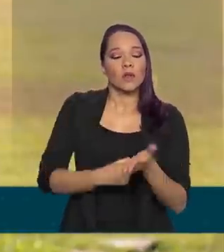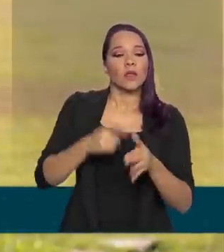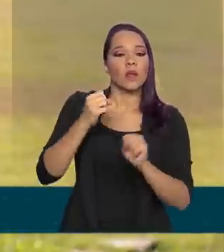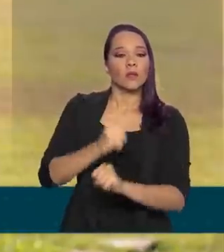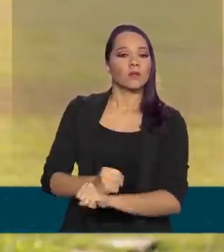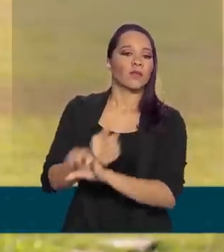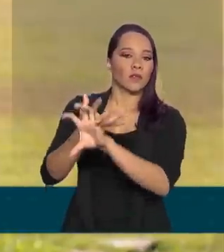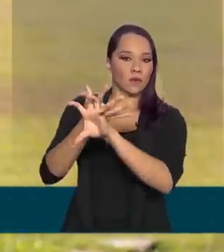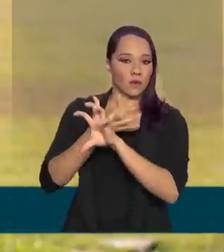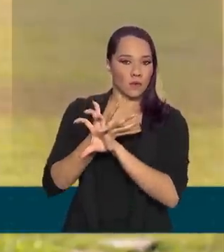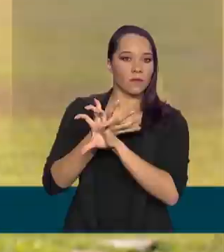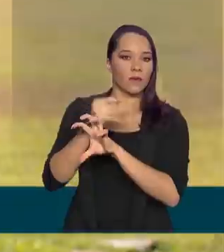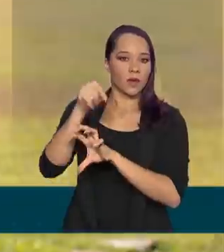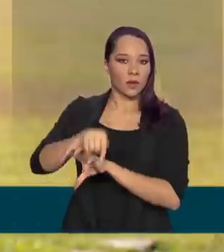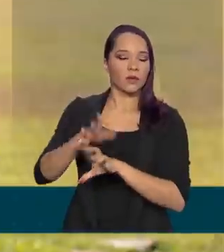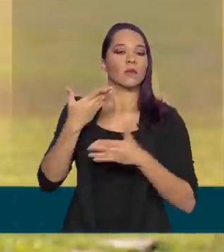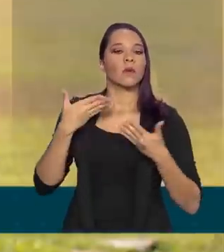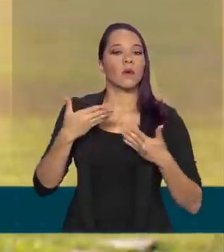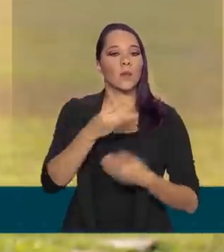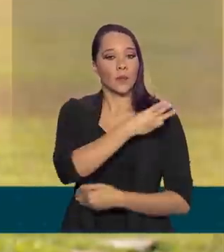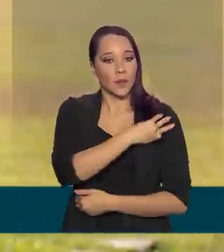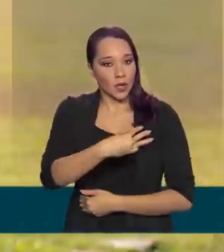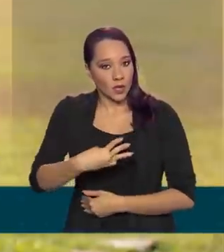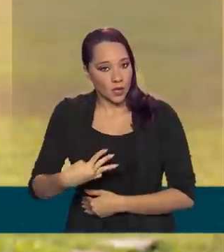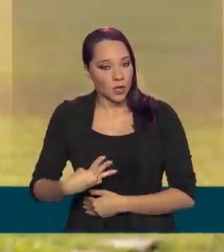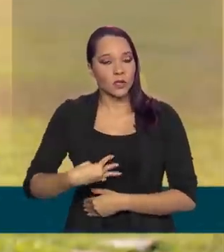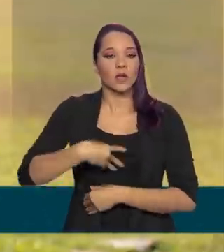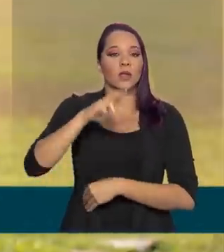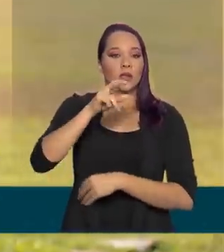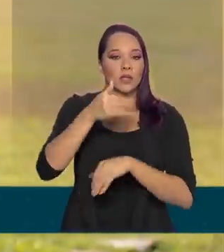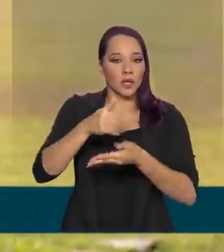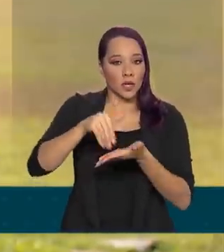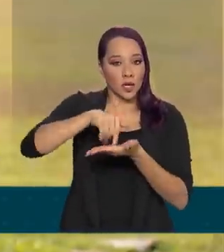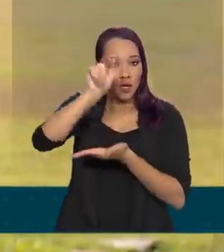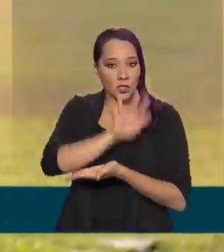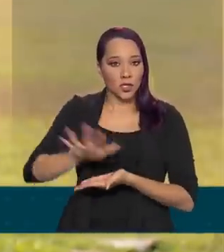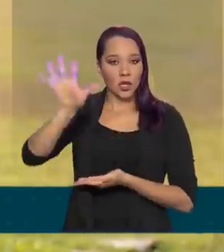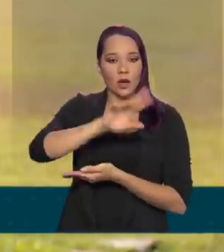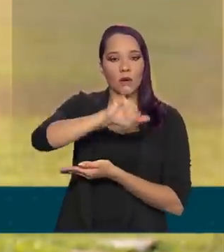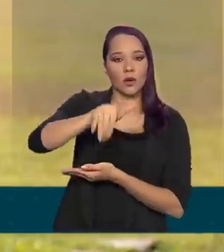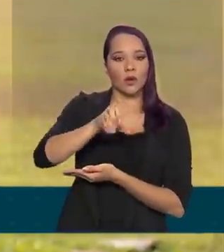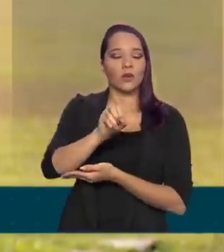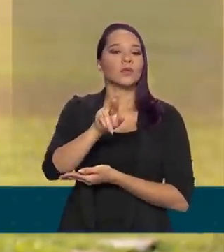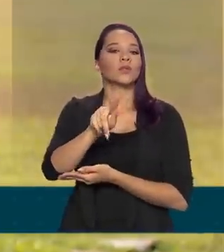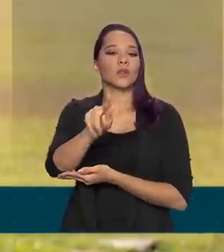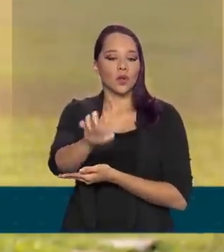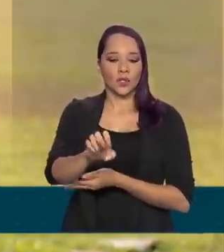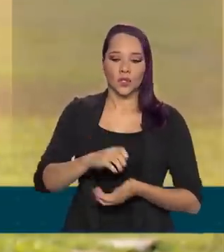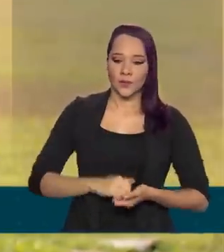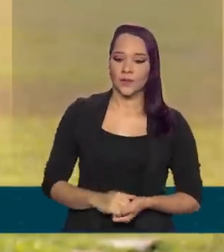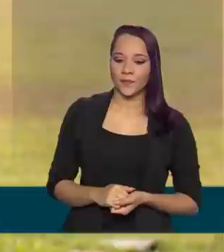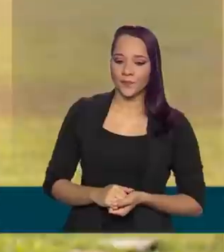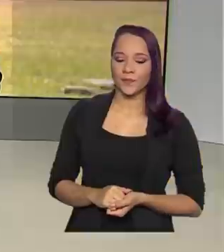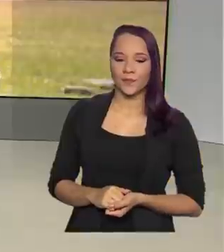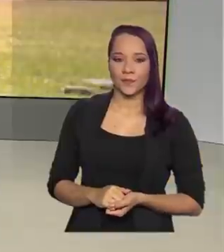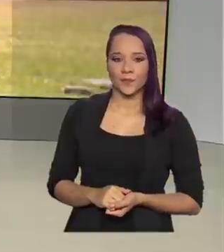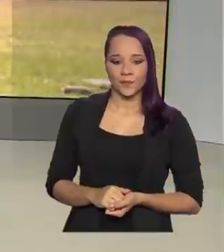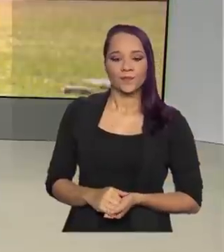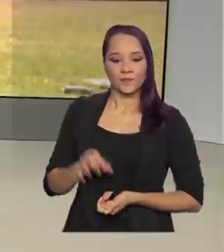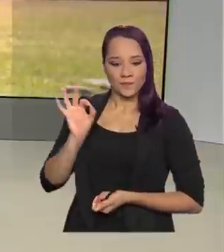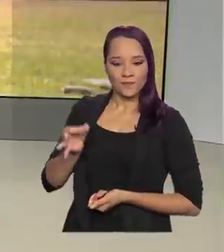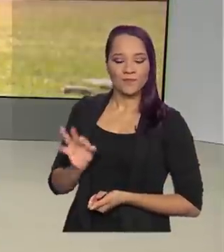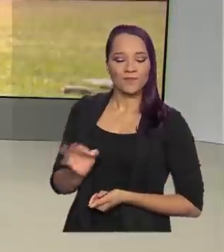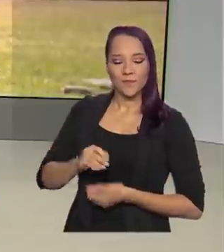videoconferência com o ministro-chefe da Secretaria-Geral da Presidência, Jorge Antônio de Oliveira. Renata? Está